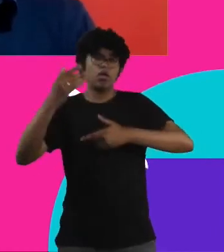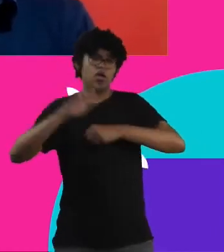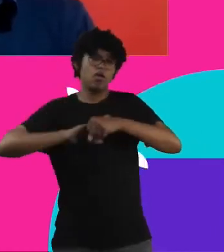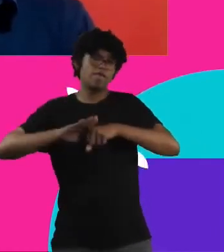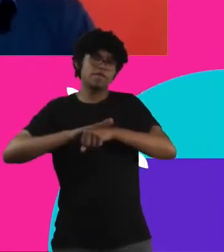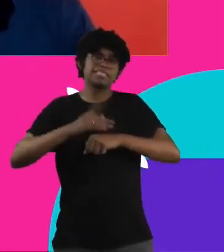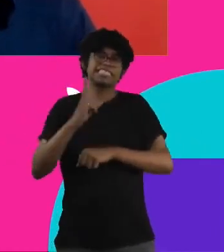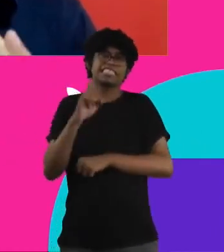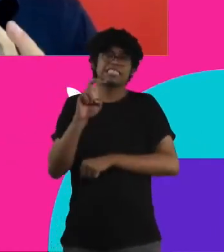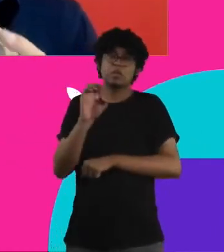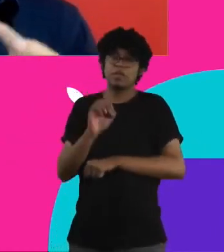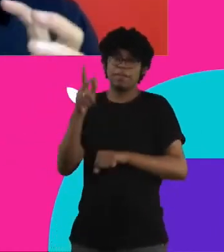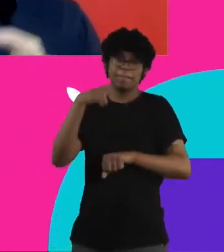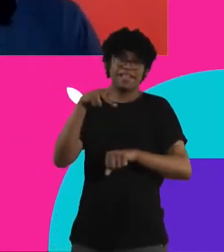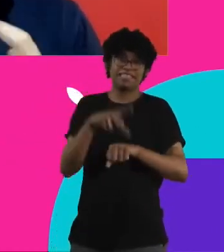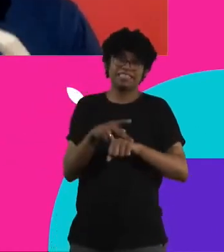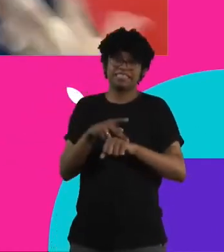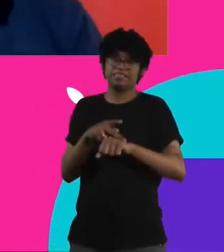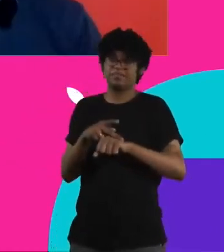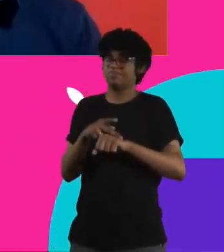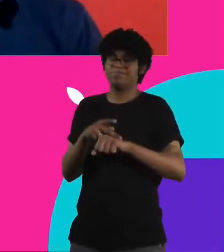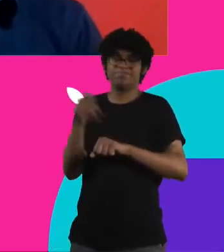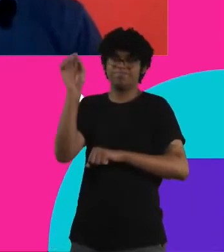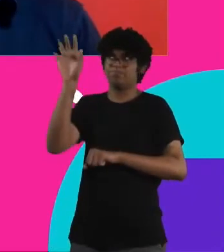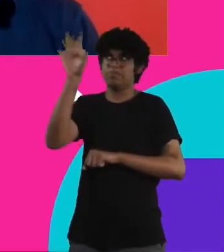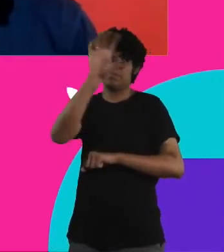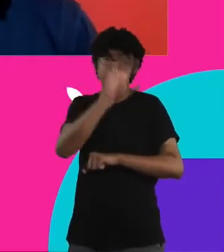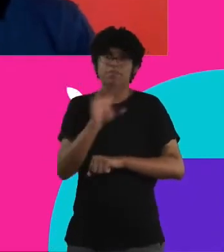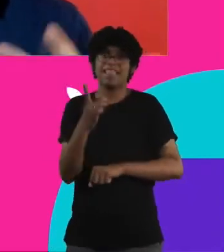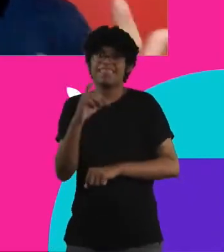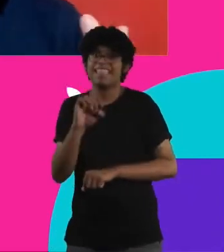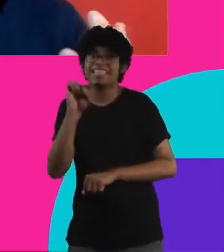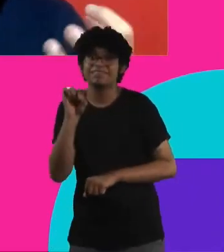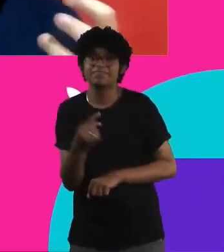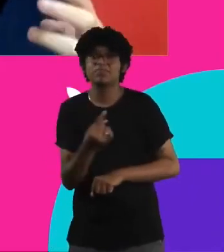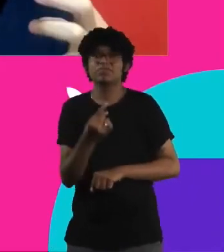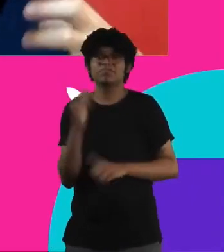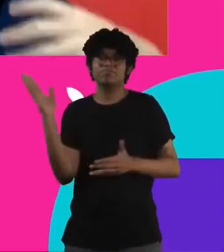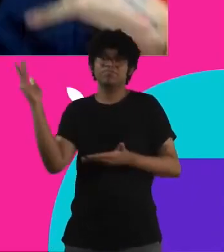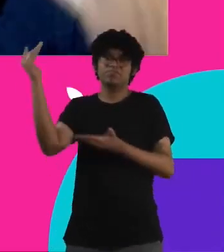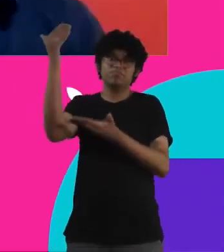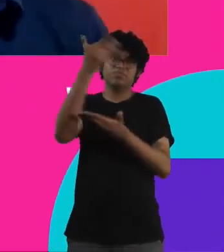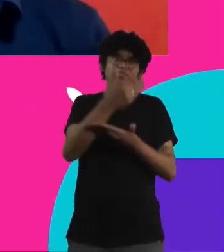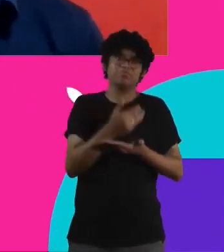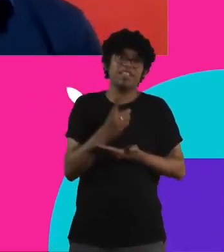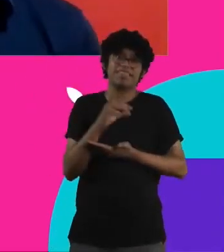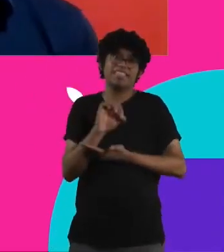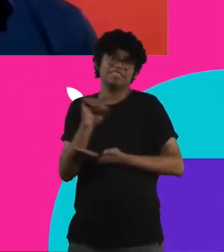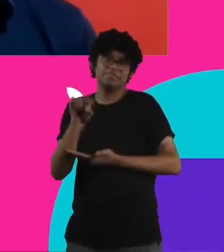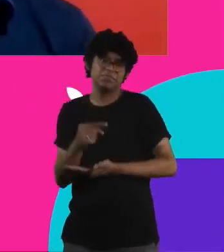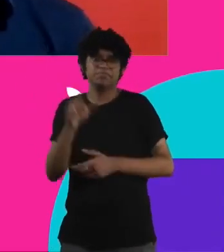países e a gente ouviu a voz de 10 mil pessoas. Então, a grande recomendação para os planos